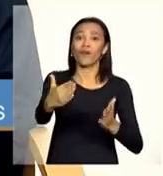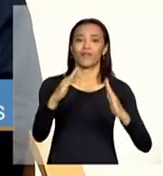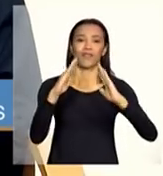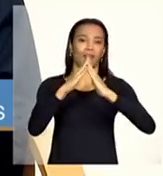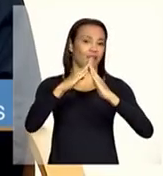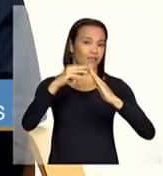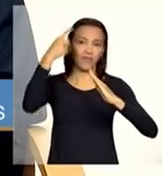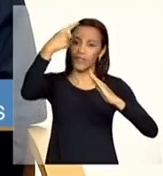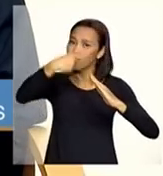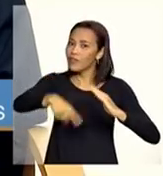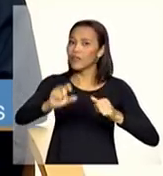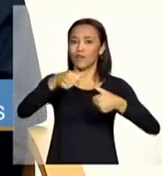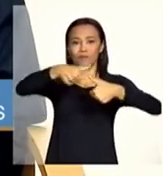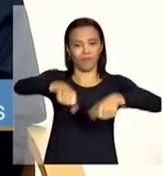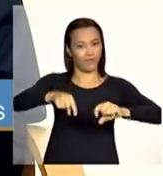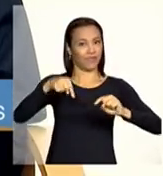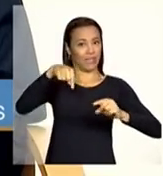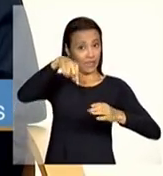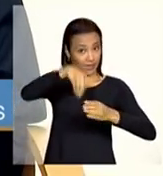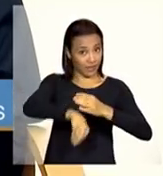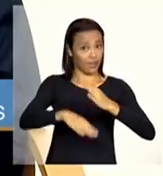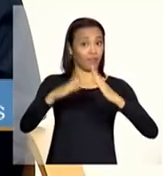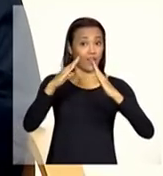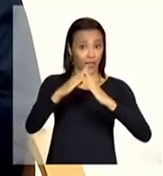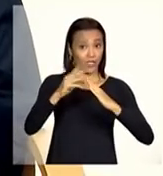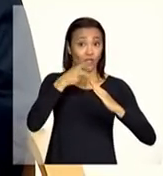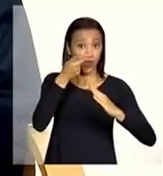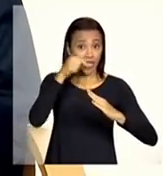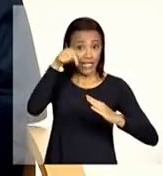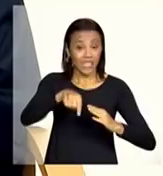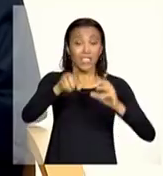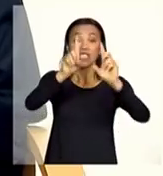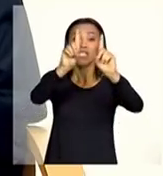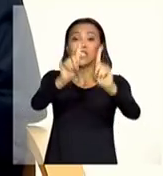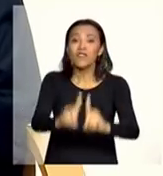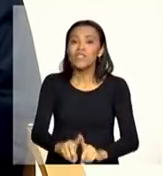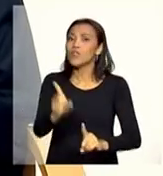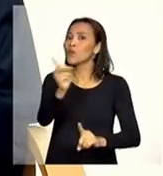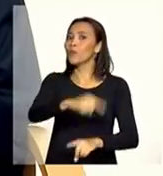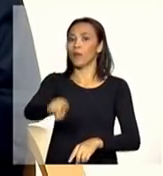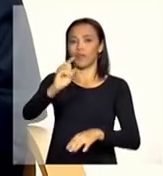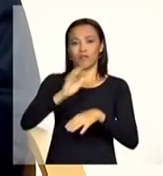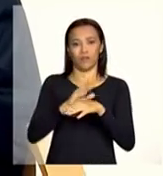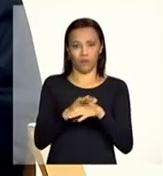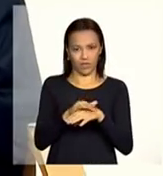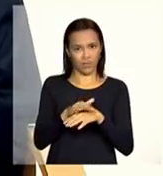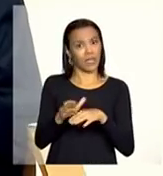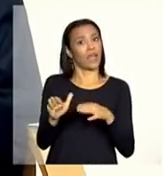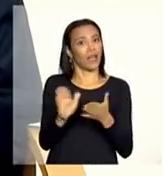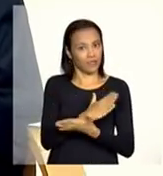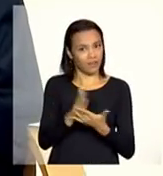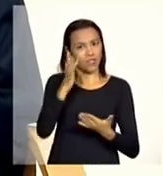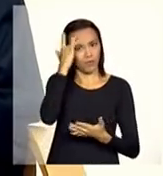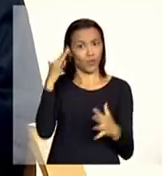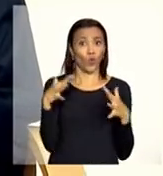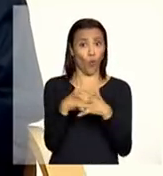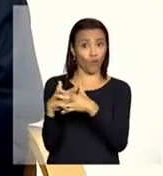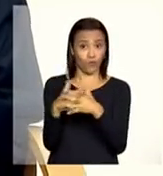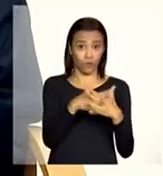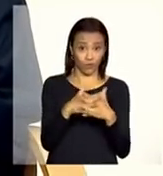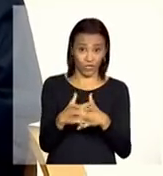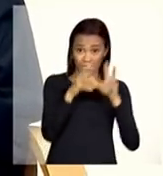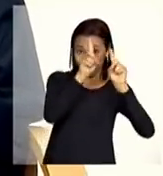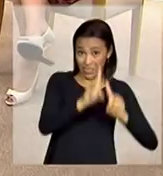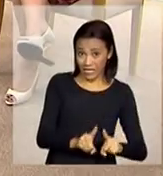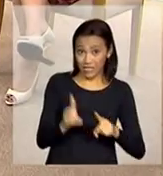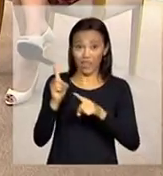nós estamos falando aqui de deficiência nós não estamos falando de doença que muitas vezes também há essa confusão de que a pessoa